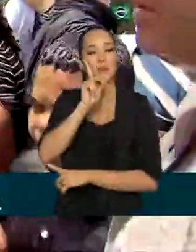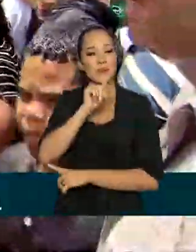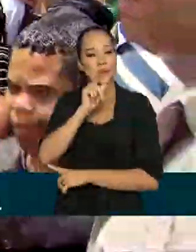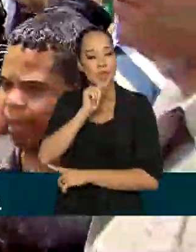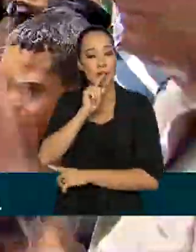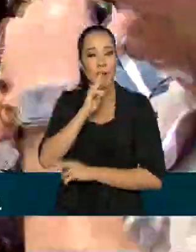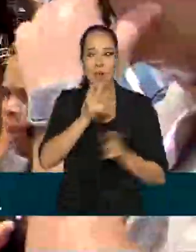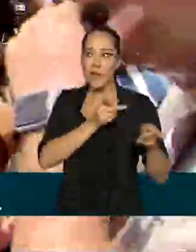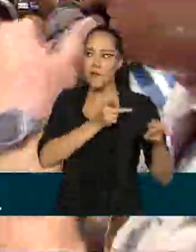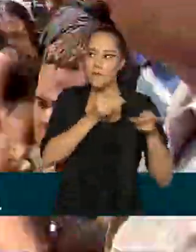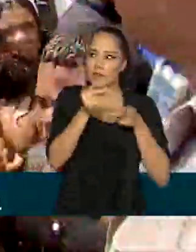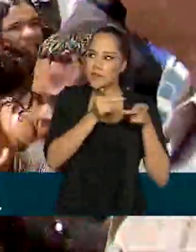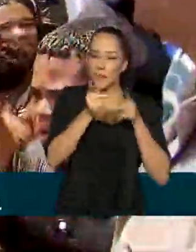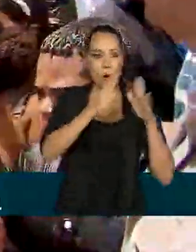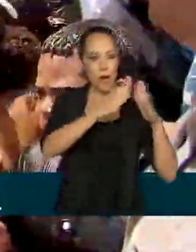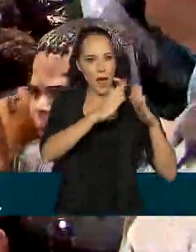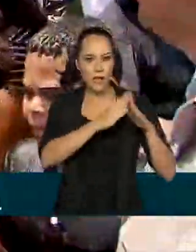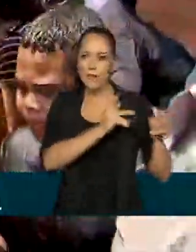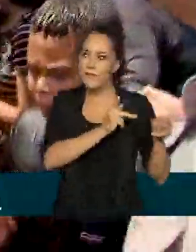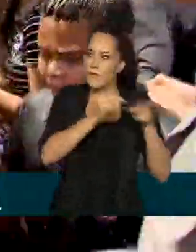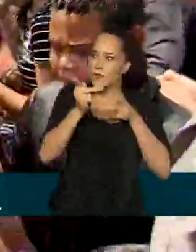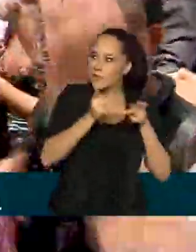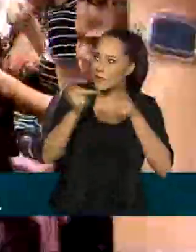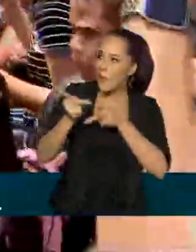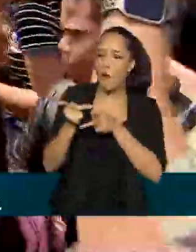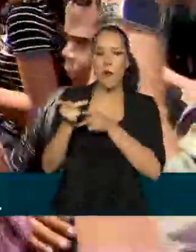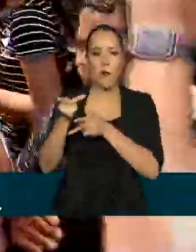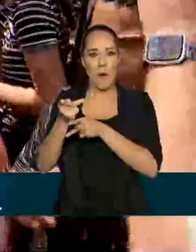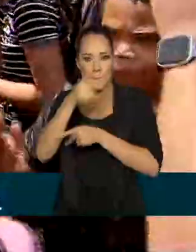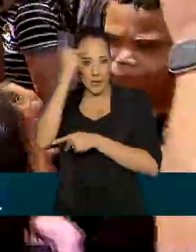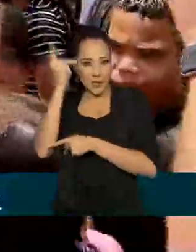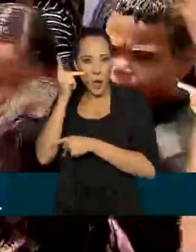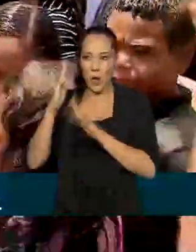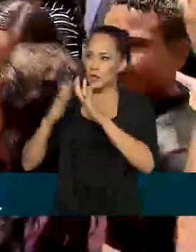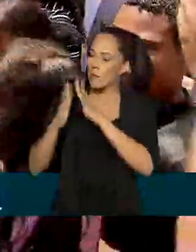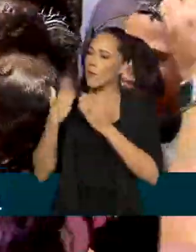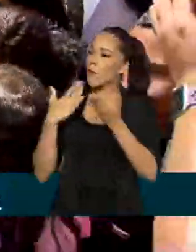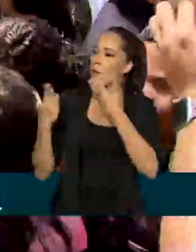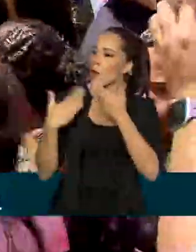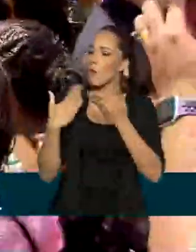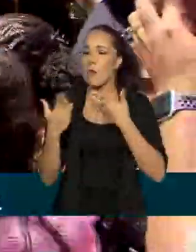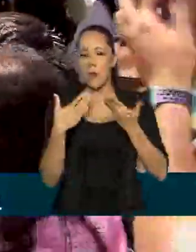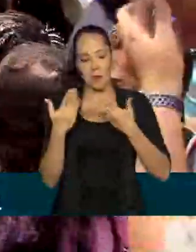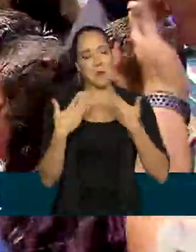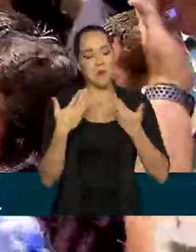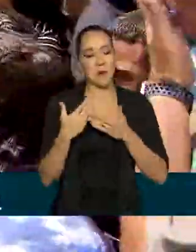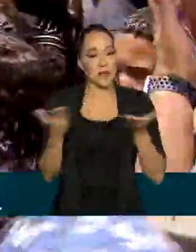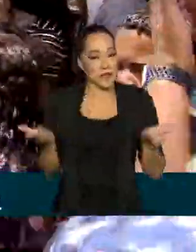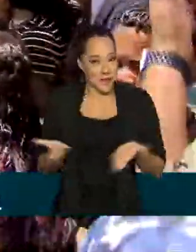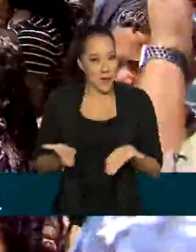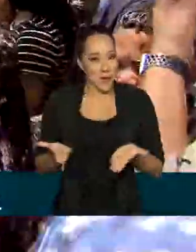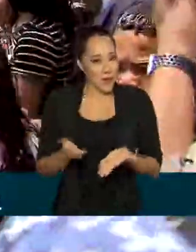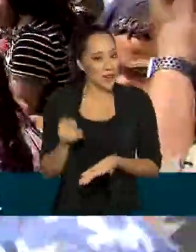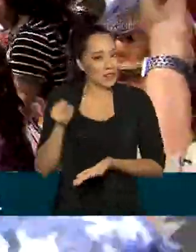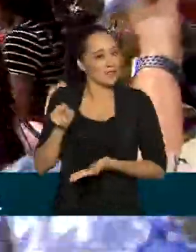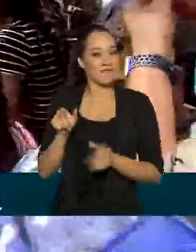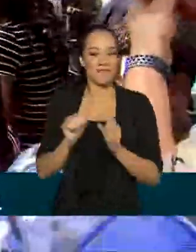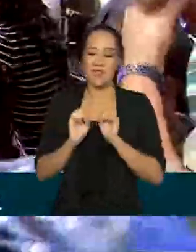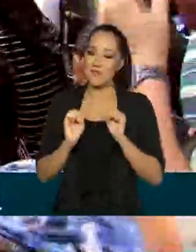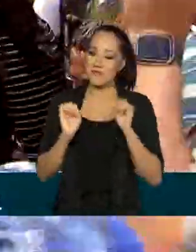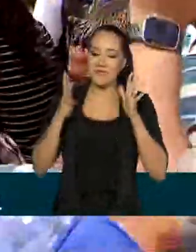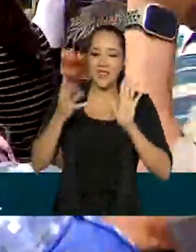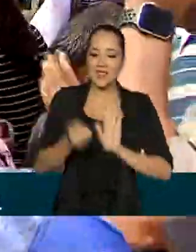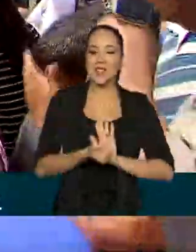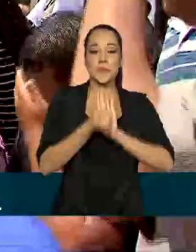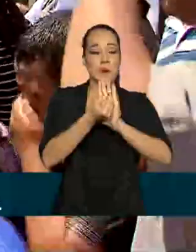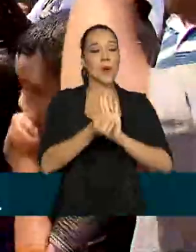visitou uma das casas, conversou com os moradores. E, neste momento, faz aí de um ato